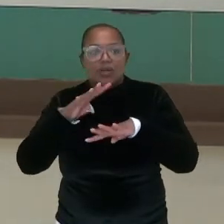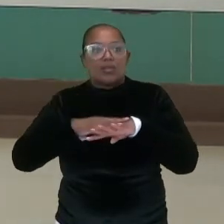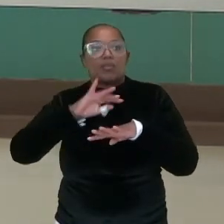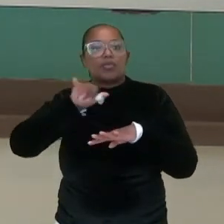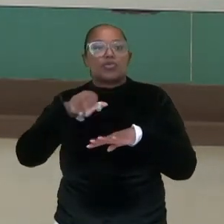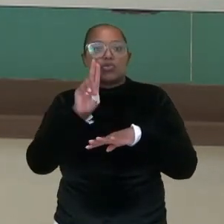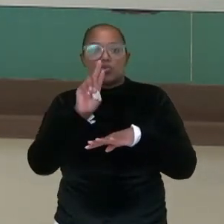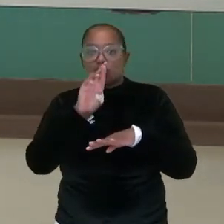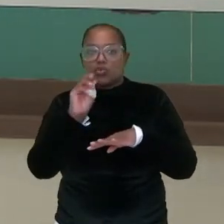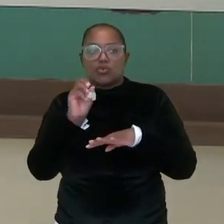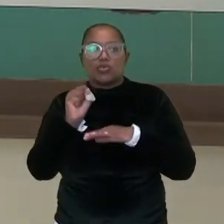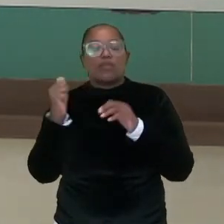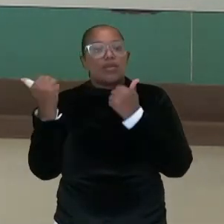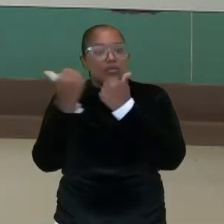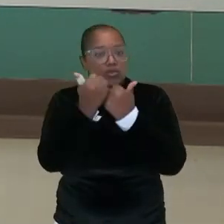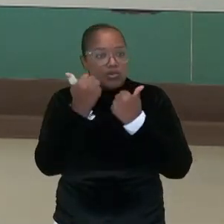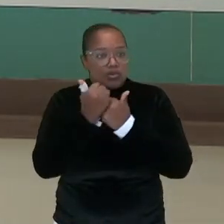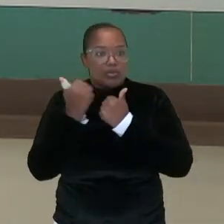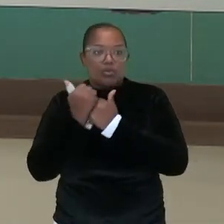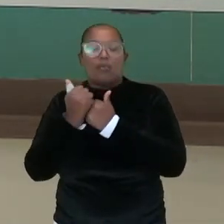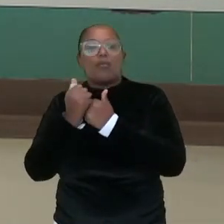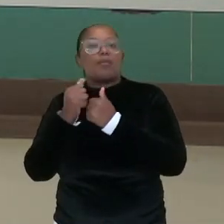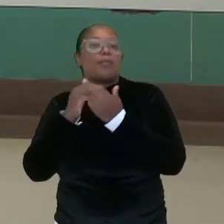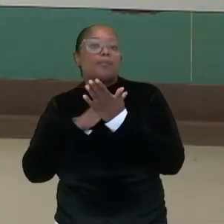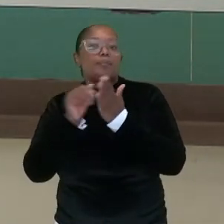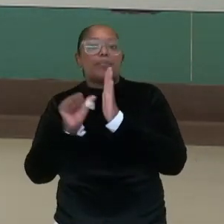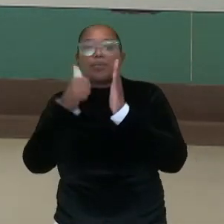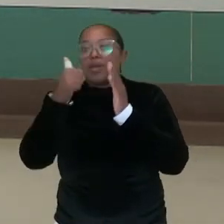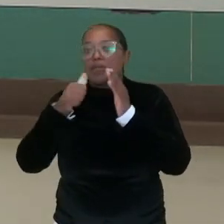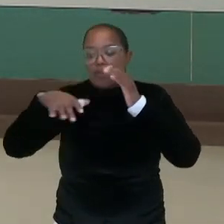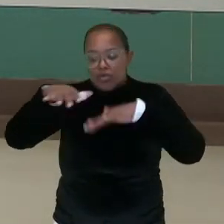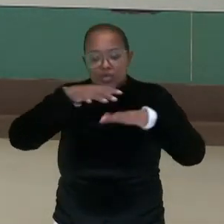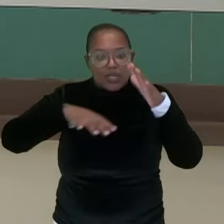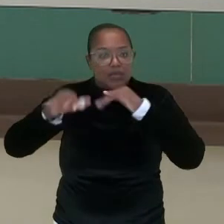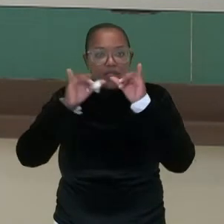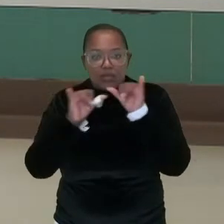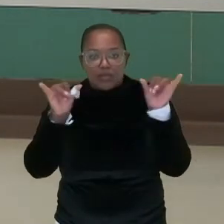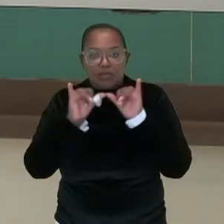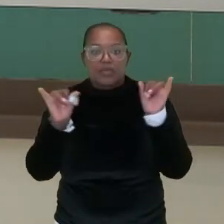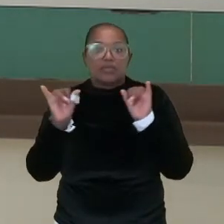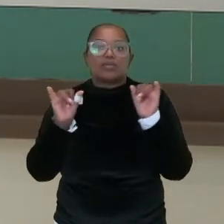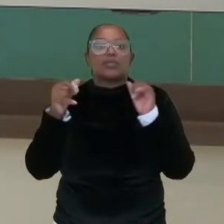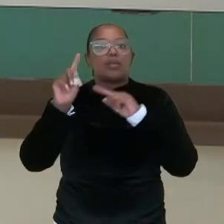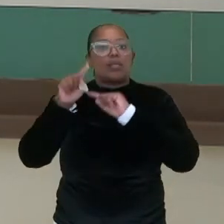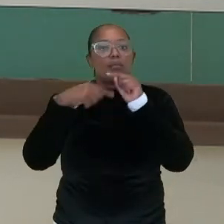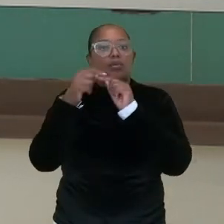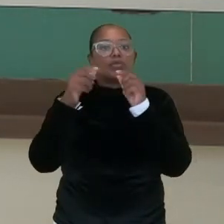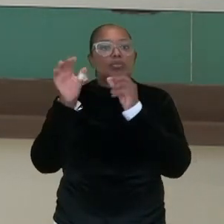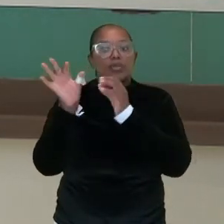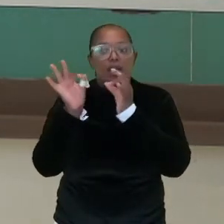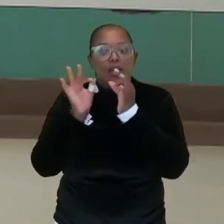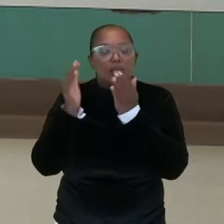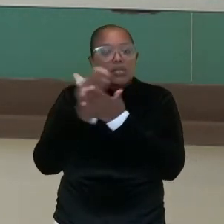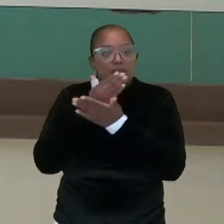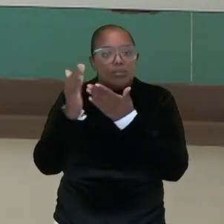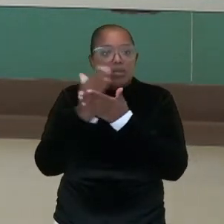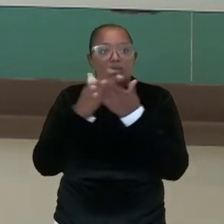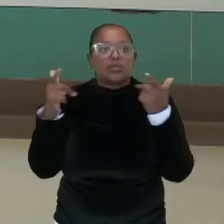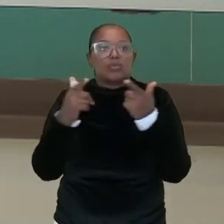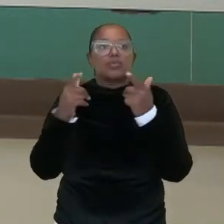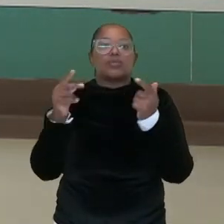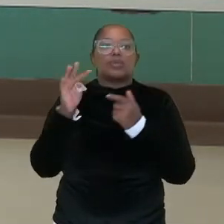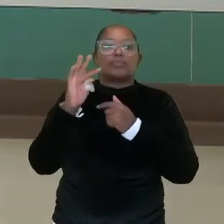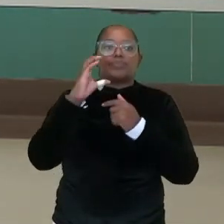pessoal. Então, substituindo pessoal, primeiro organizamos as informações. Capital R$.000, a taxa 1,22% que